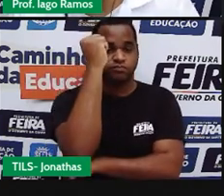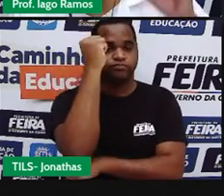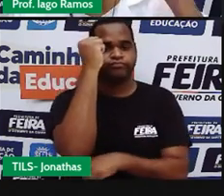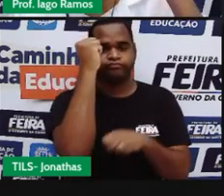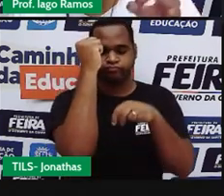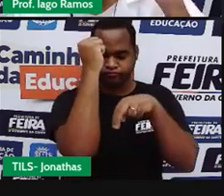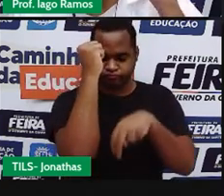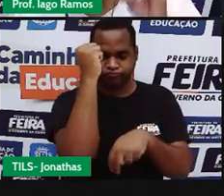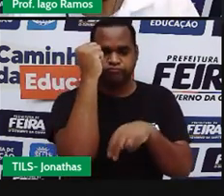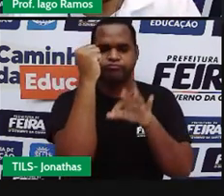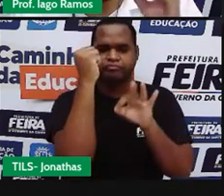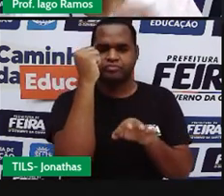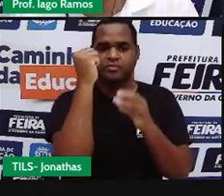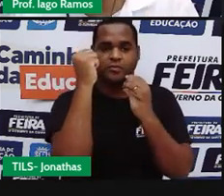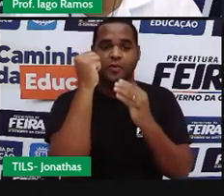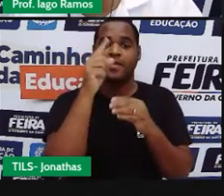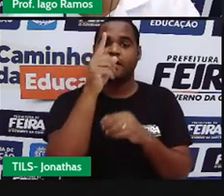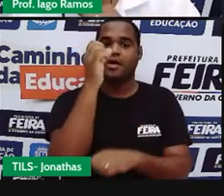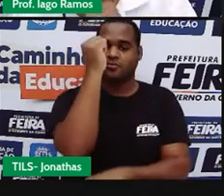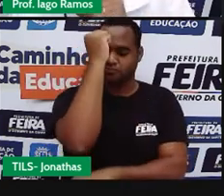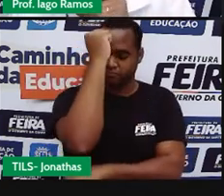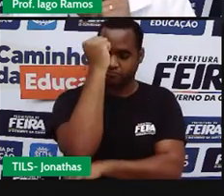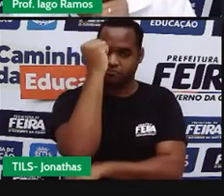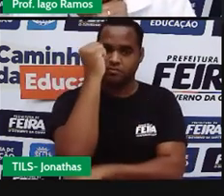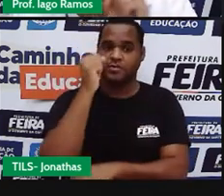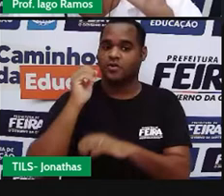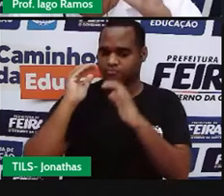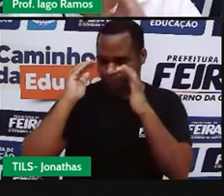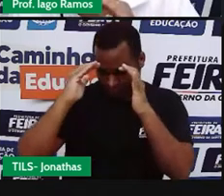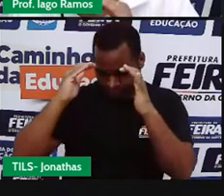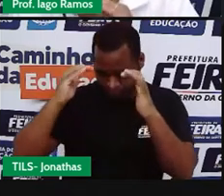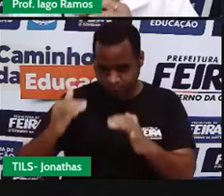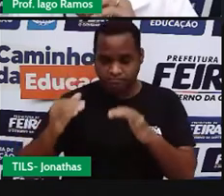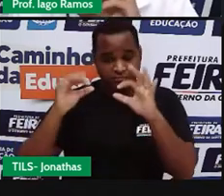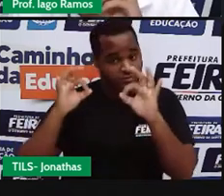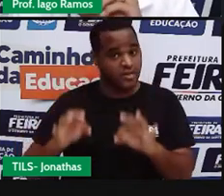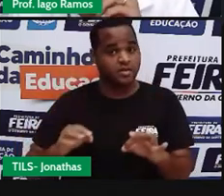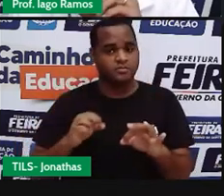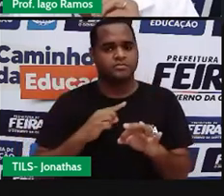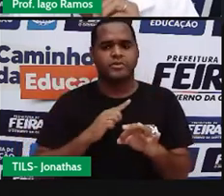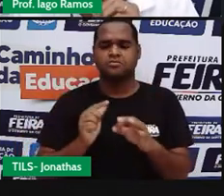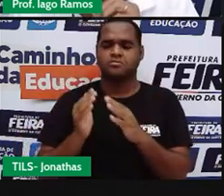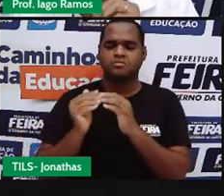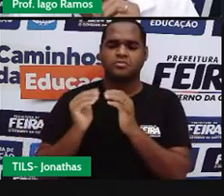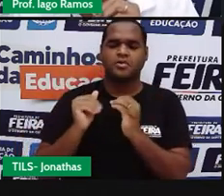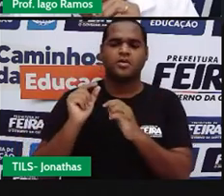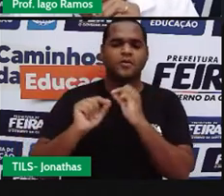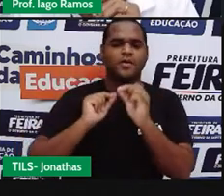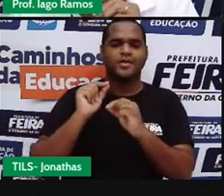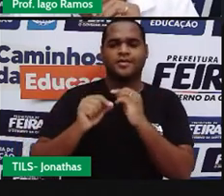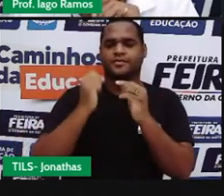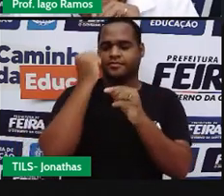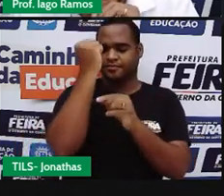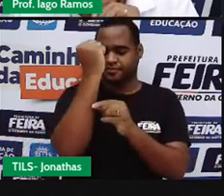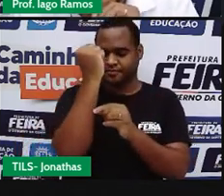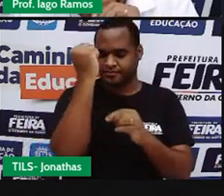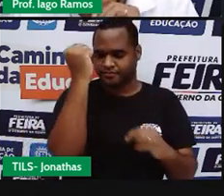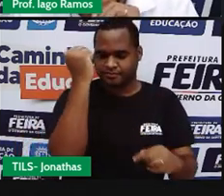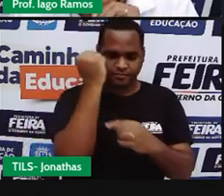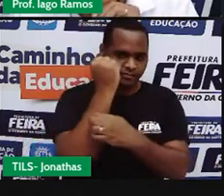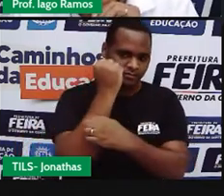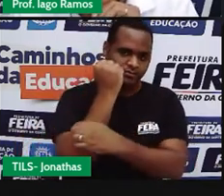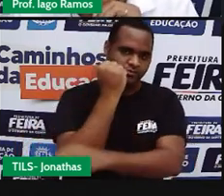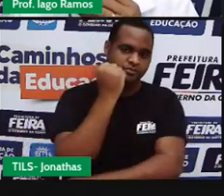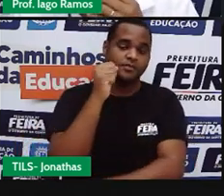Veja que eu fiz essa corda obedecendo o que ele pedia. O que ele pedia? Que a corda fosse instalada.